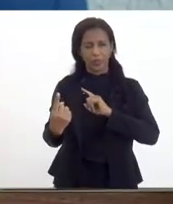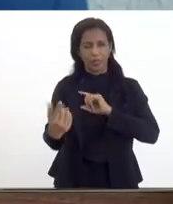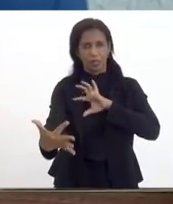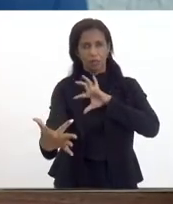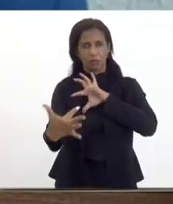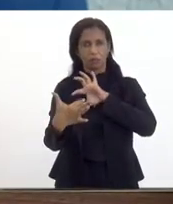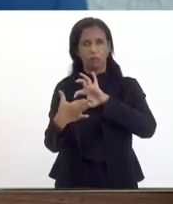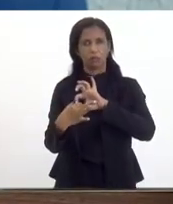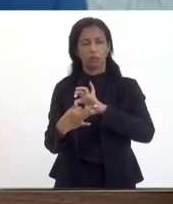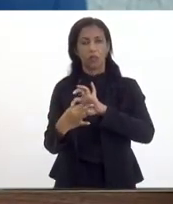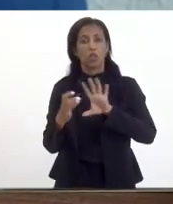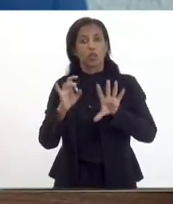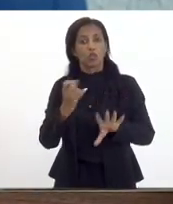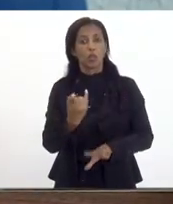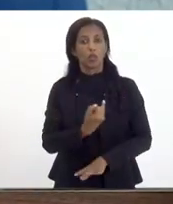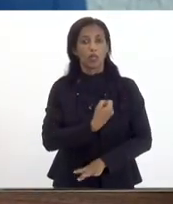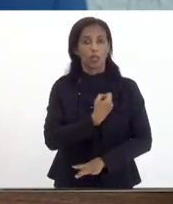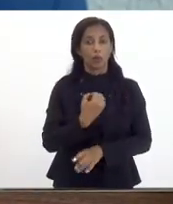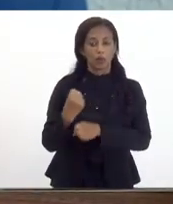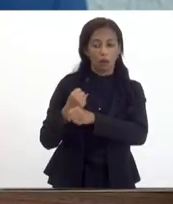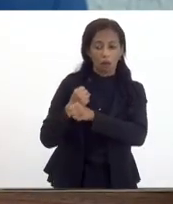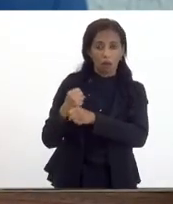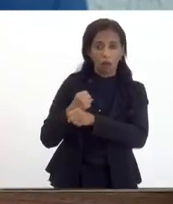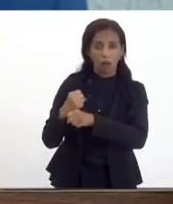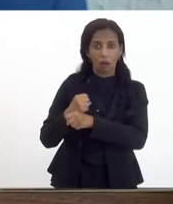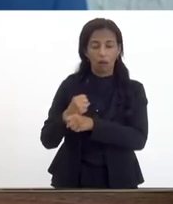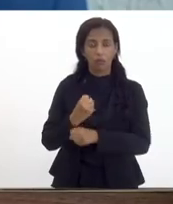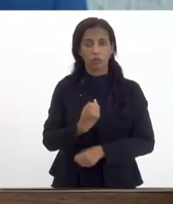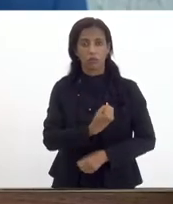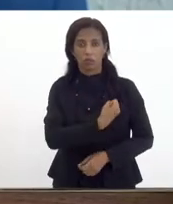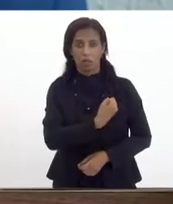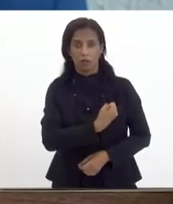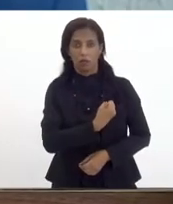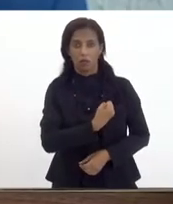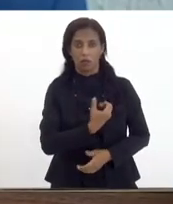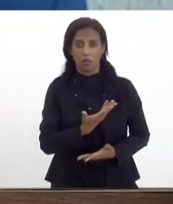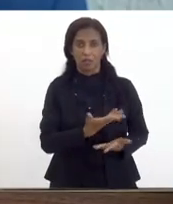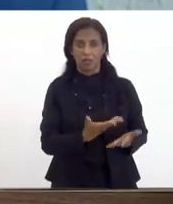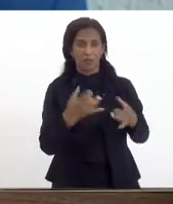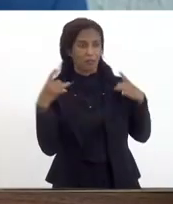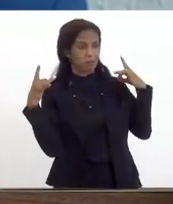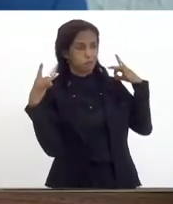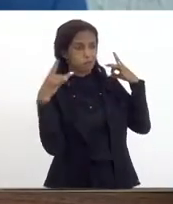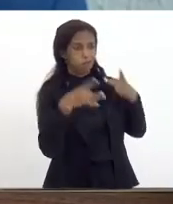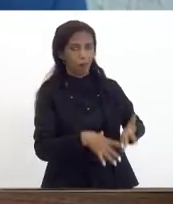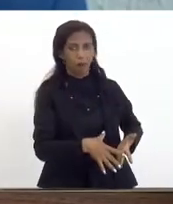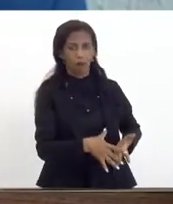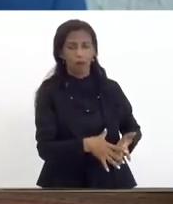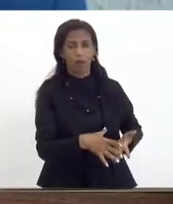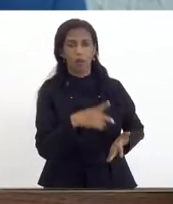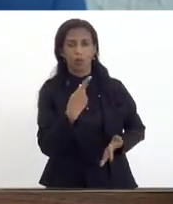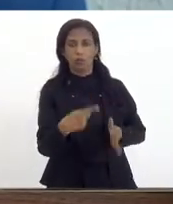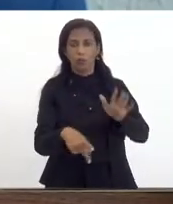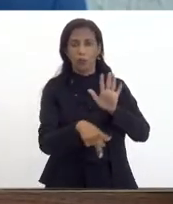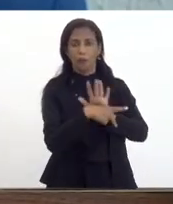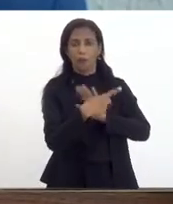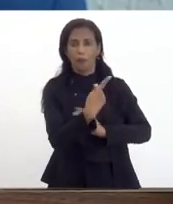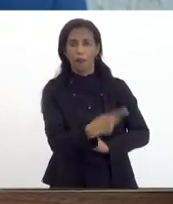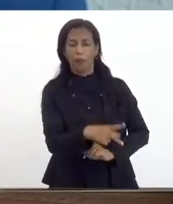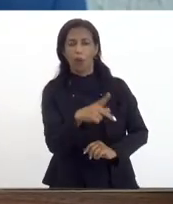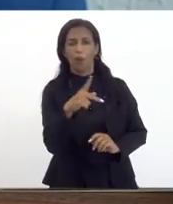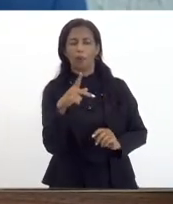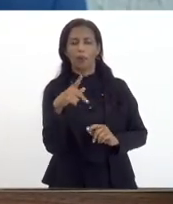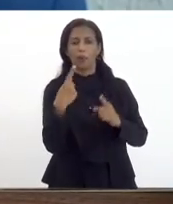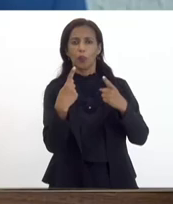só que Itaguaí durante muitos anos Itaguaí foi abandonada o seu próprio hino da sua